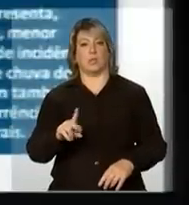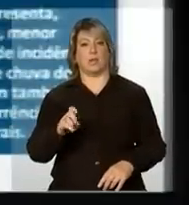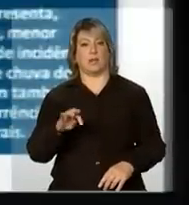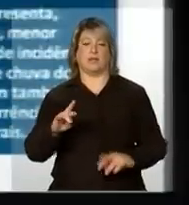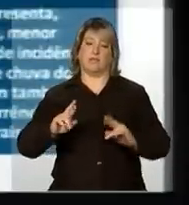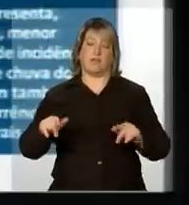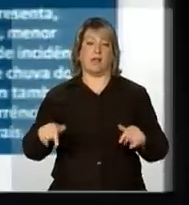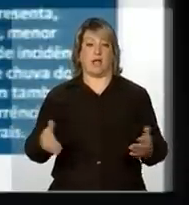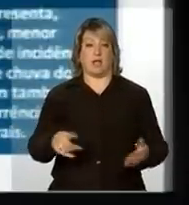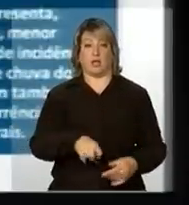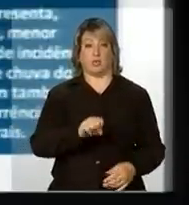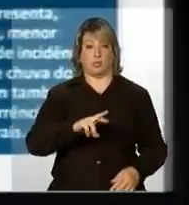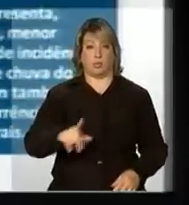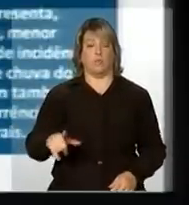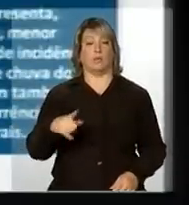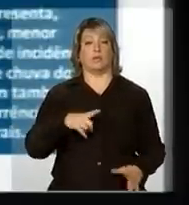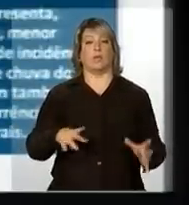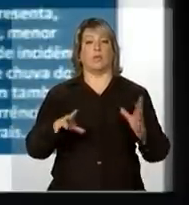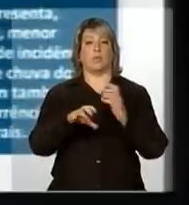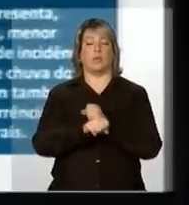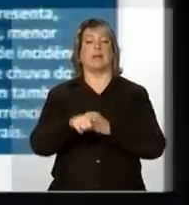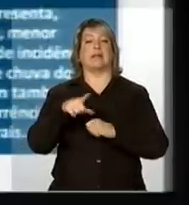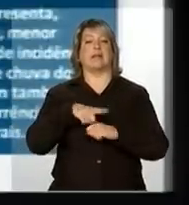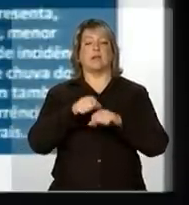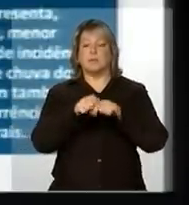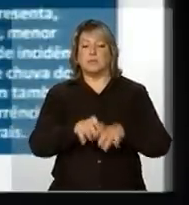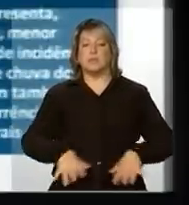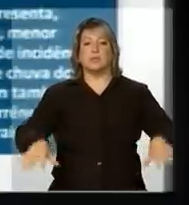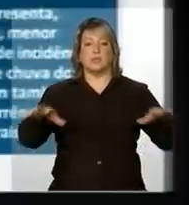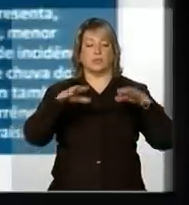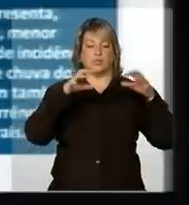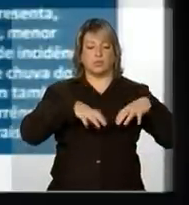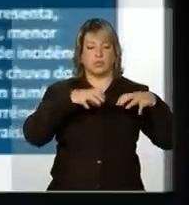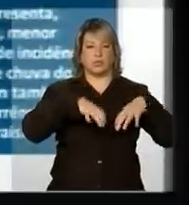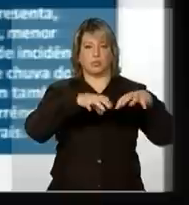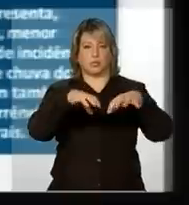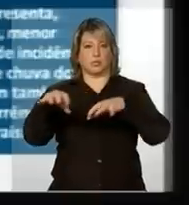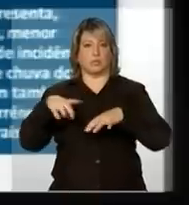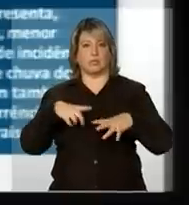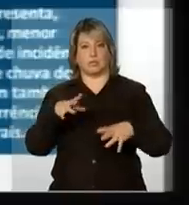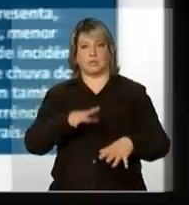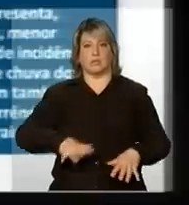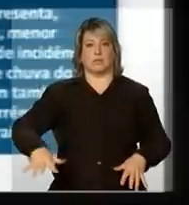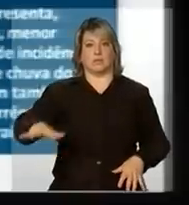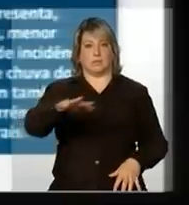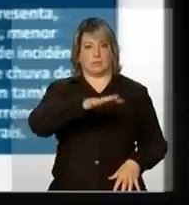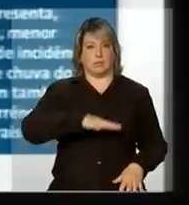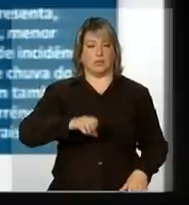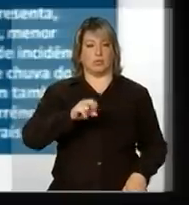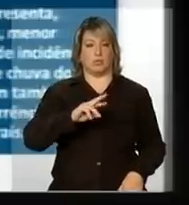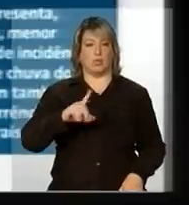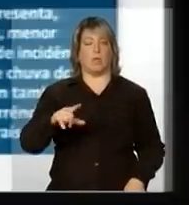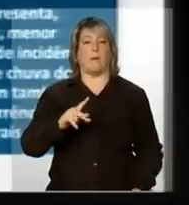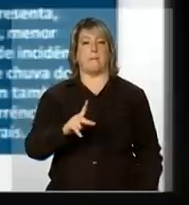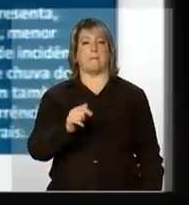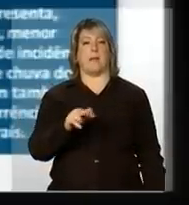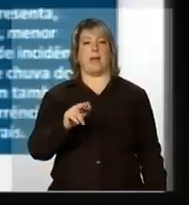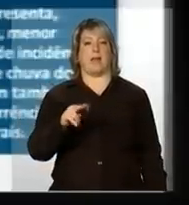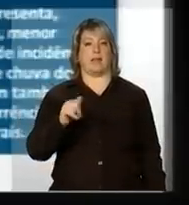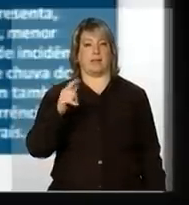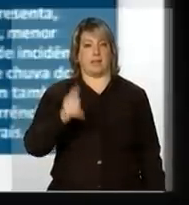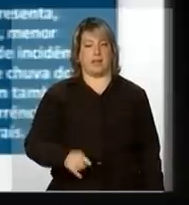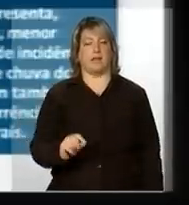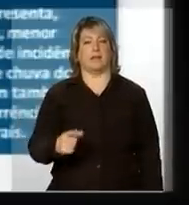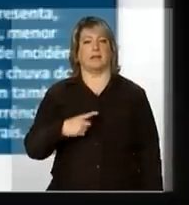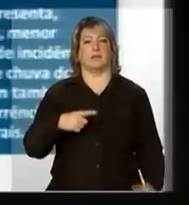de chuva é dessa ordem. Então, há uma distribuição das chuvas, principalmente aqui na região ao sul do Paraná, pegando o